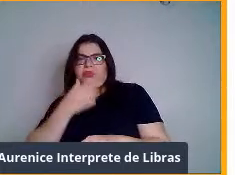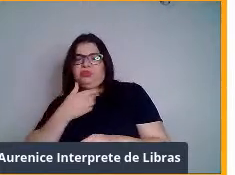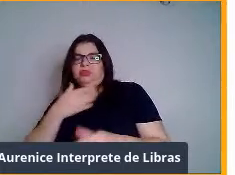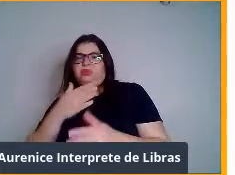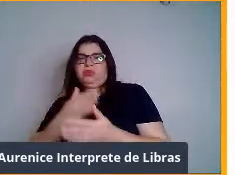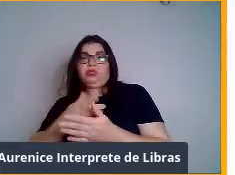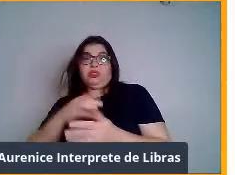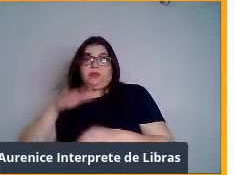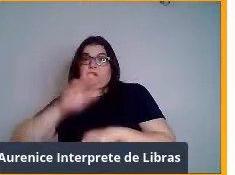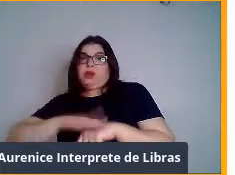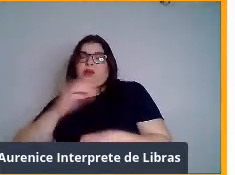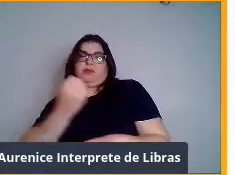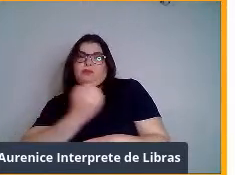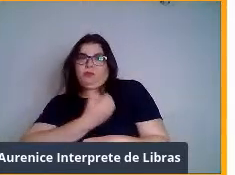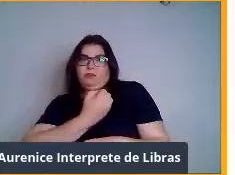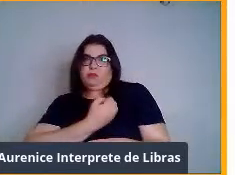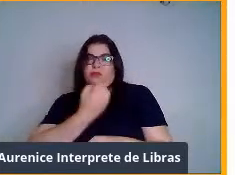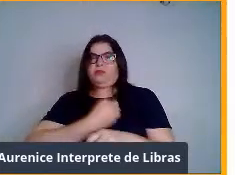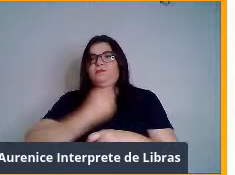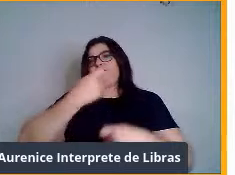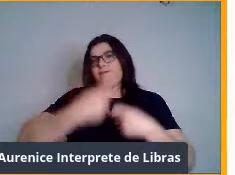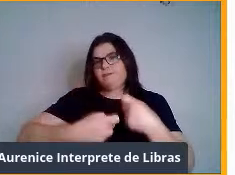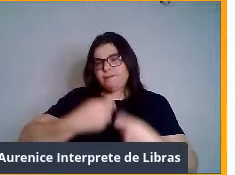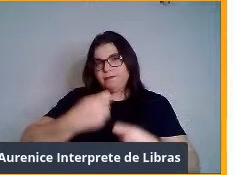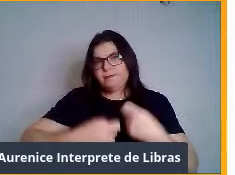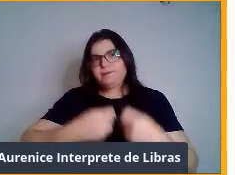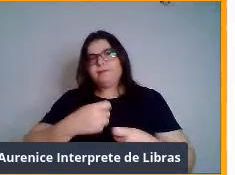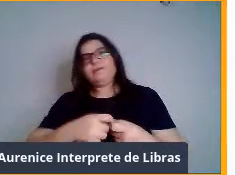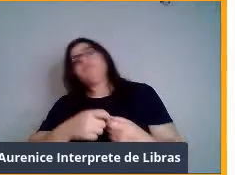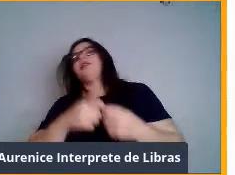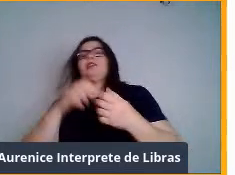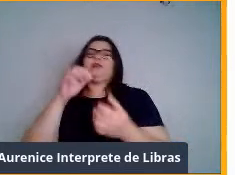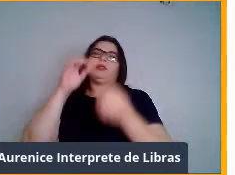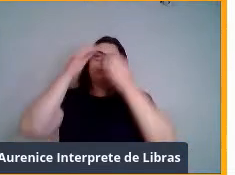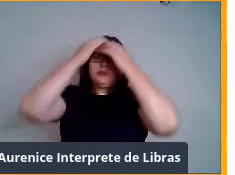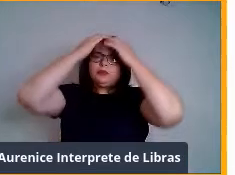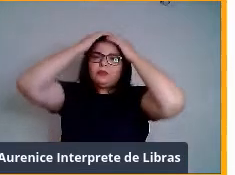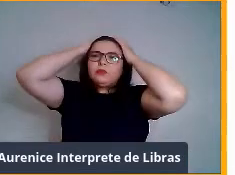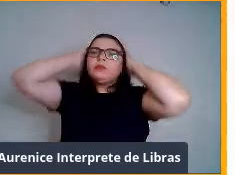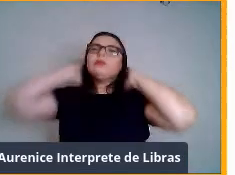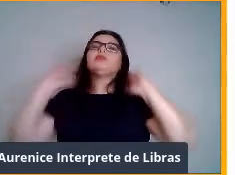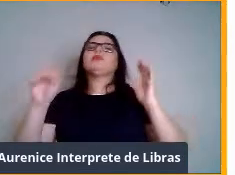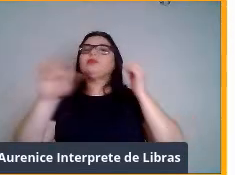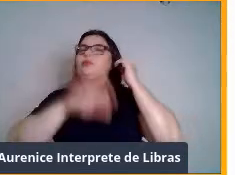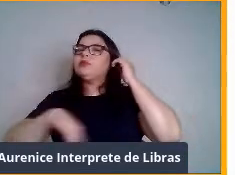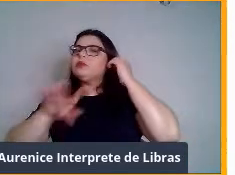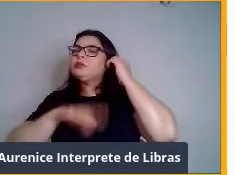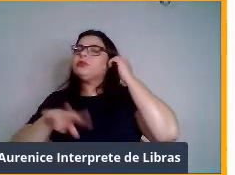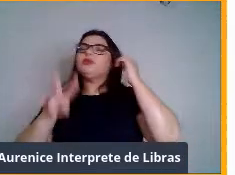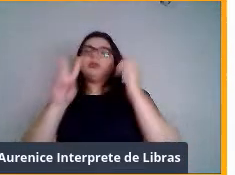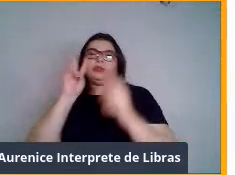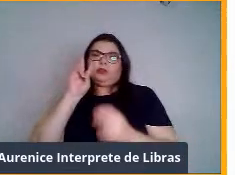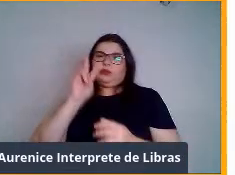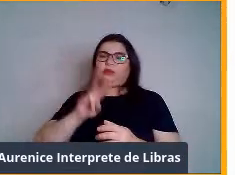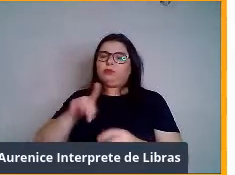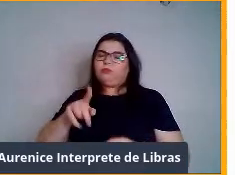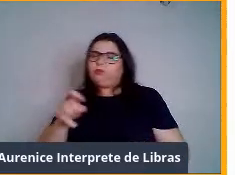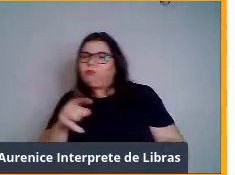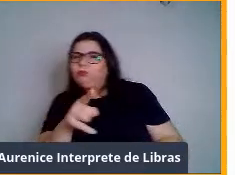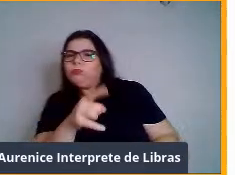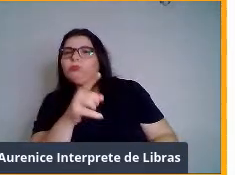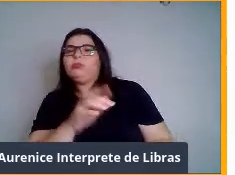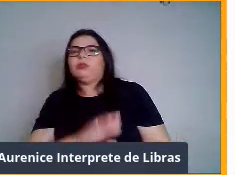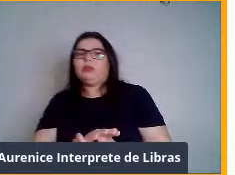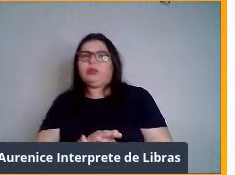Bem, esses sistemas, né, são geralmente vistos nos lagartos e a maioria,